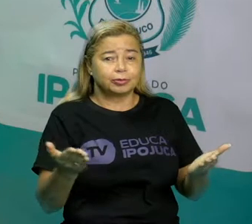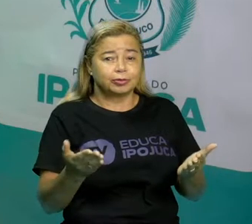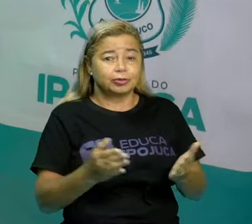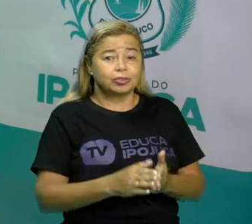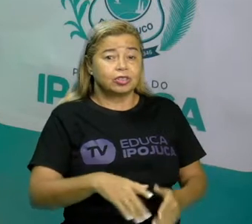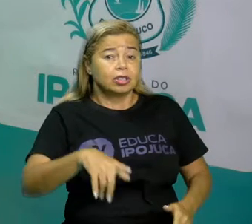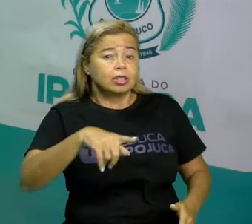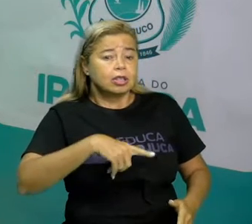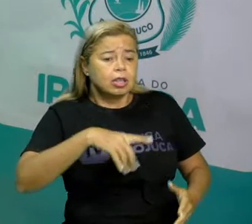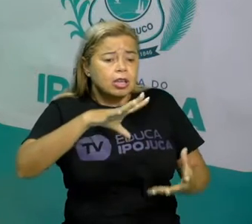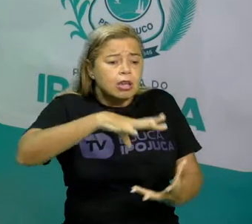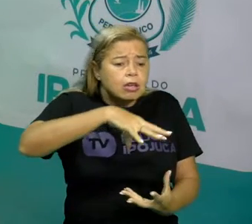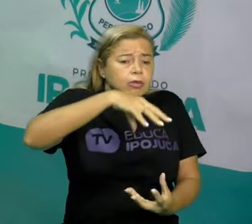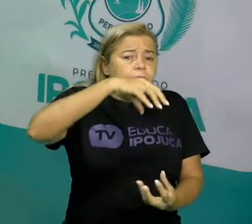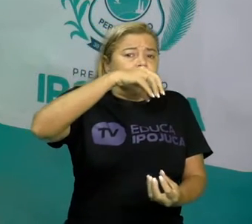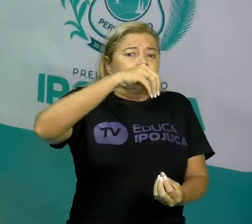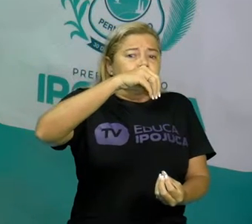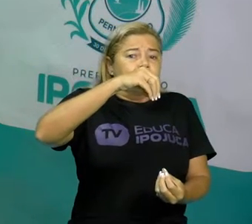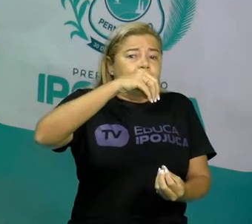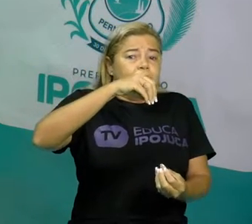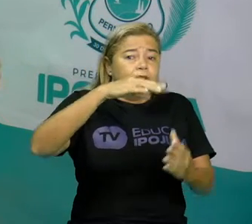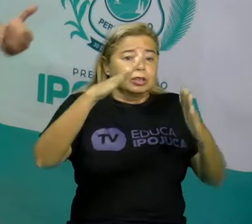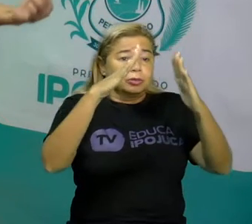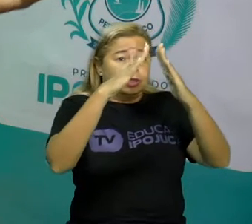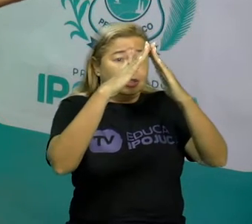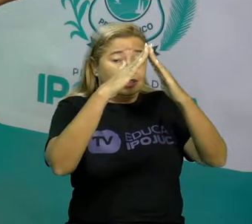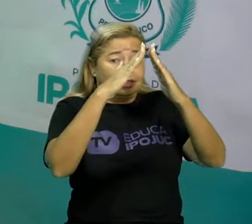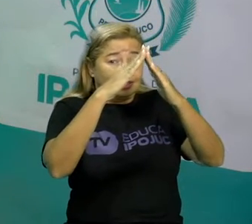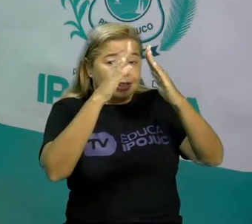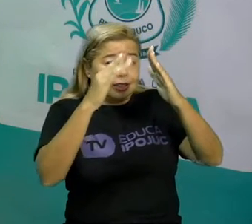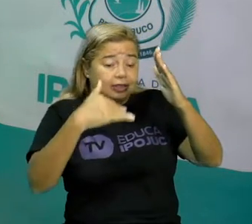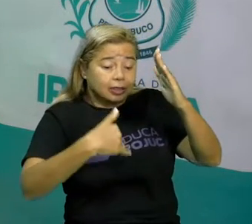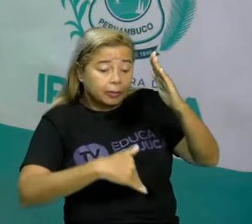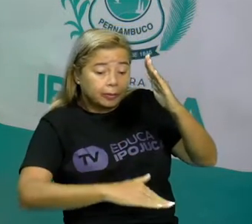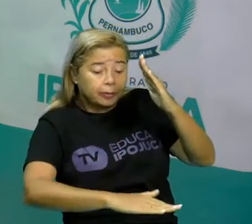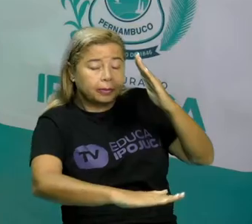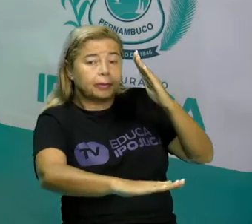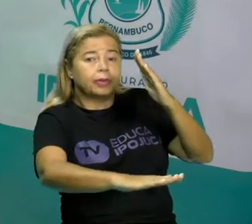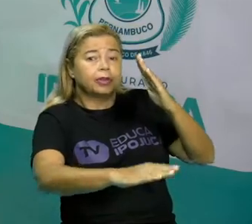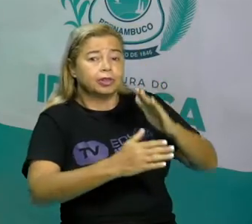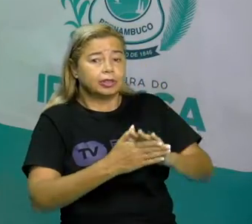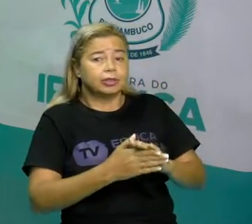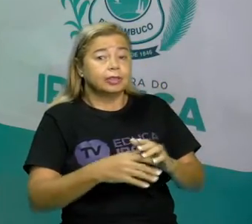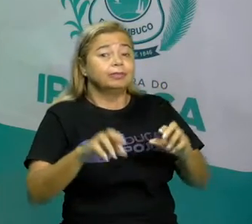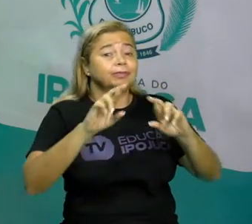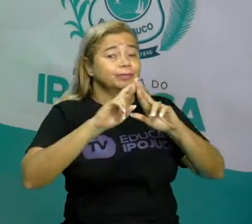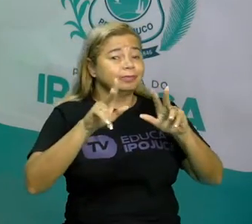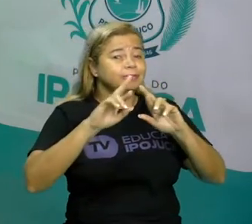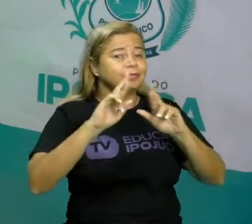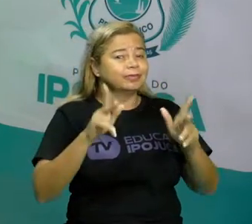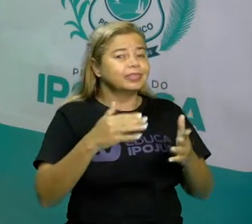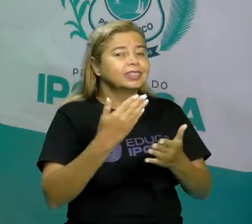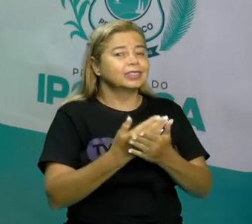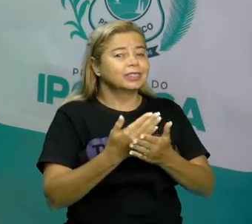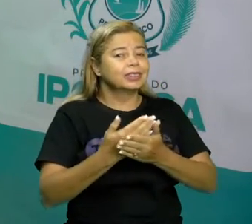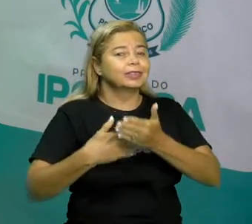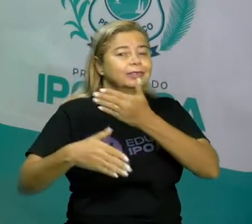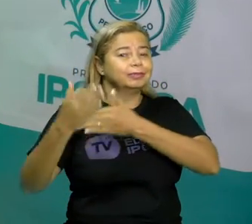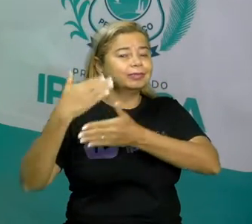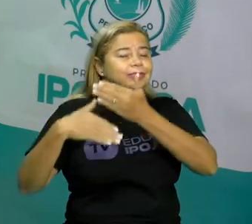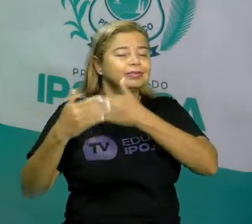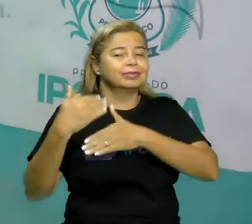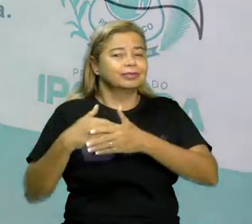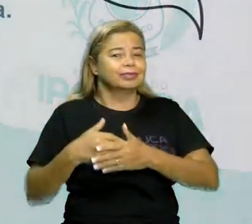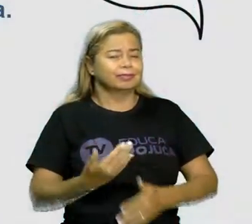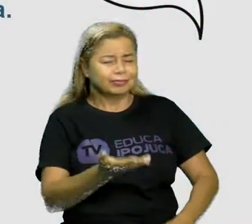fantasma no porão. Já é diferente daquela aula que nós tivemos, a primeira aula de língua portuguesa. Vamos